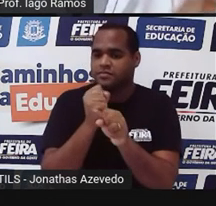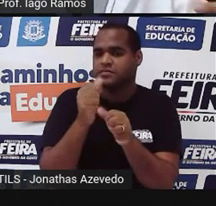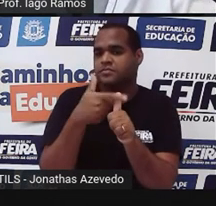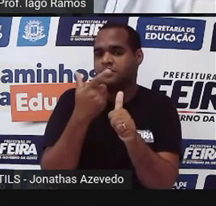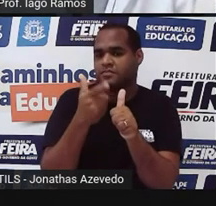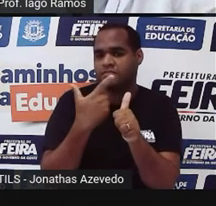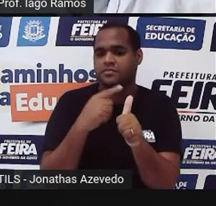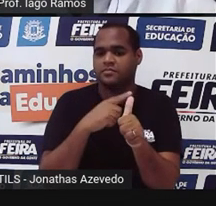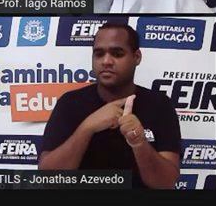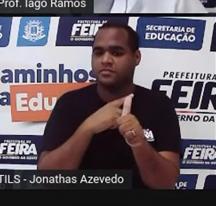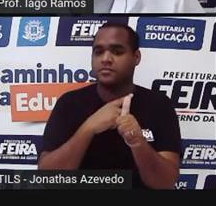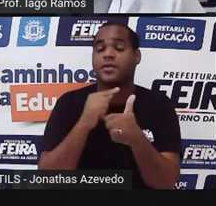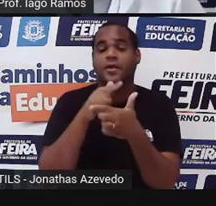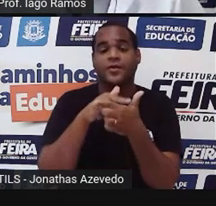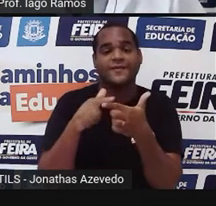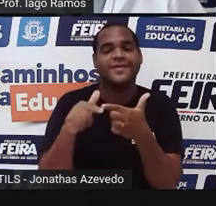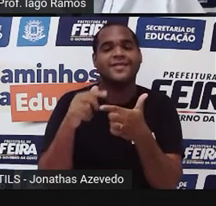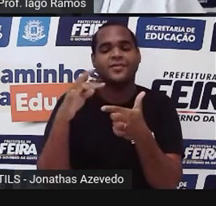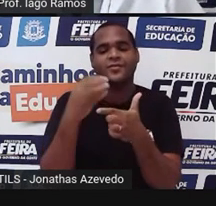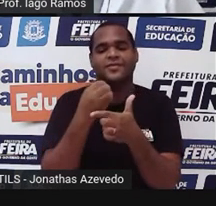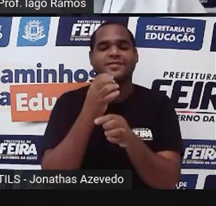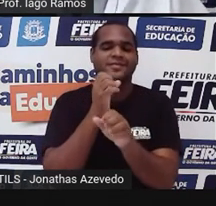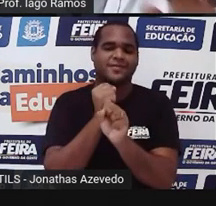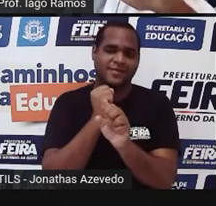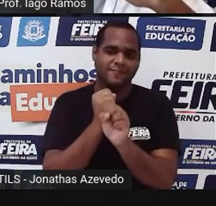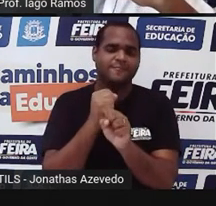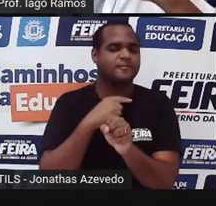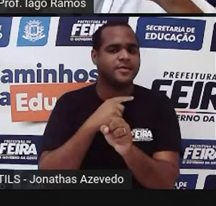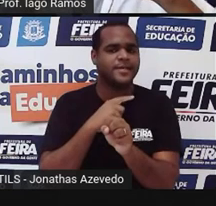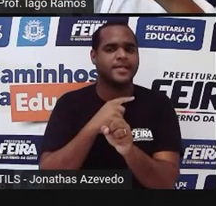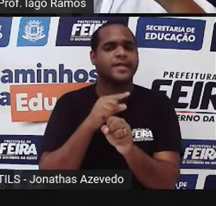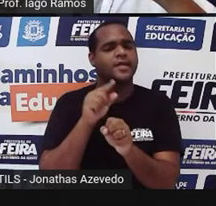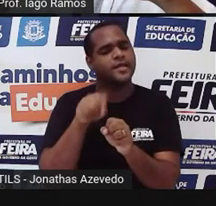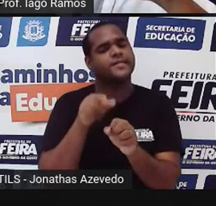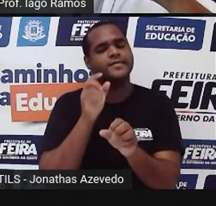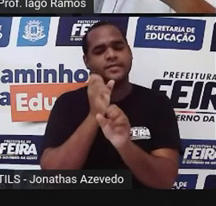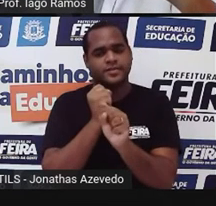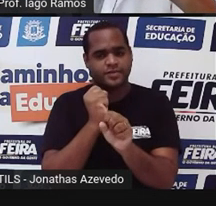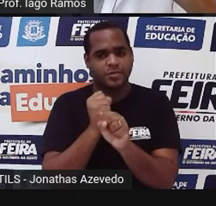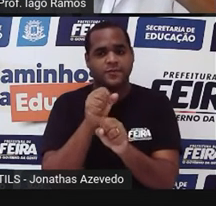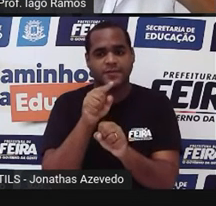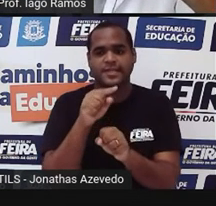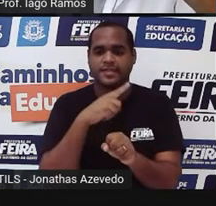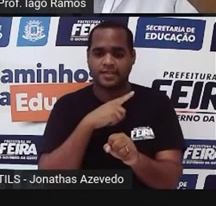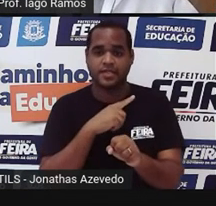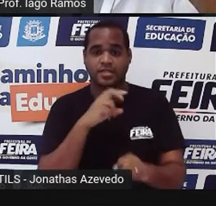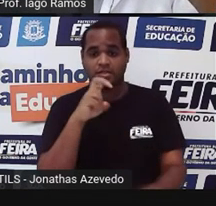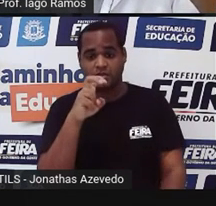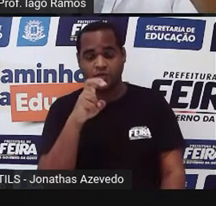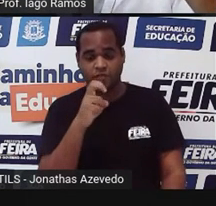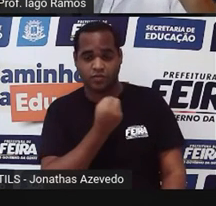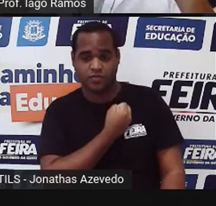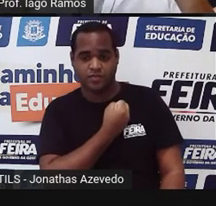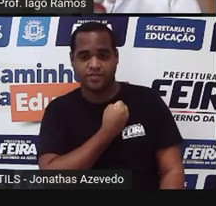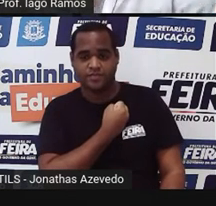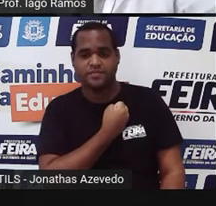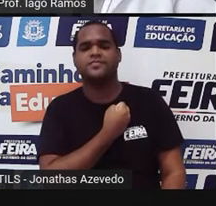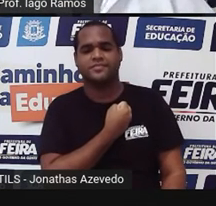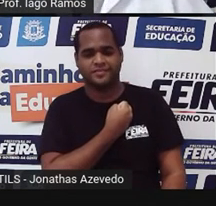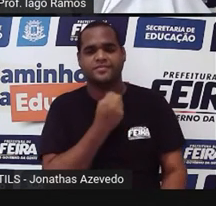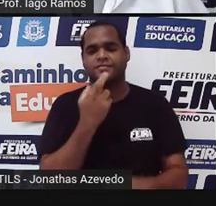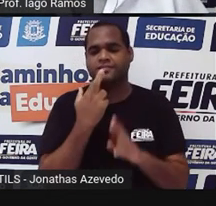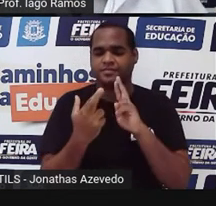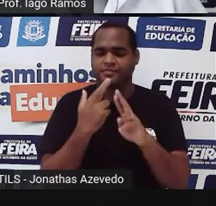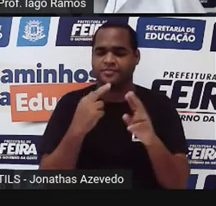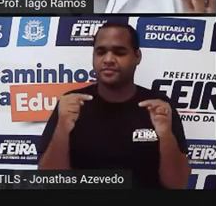divide pela quantidade total deles. Se você faz uma soma que você tem 5 números, o resultado vai